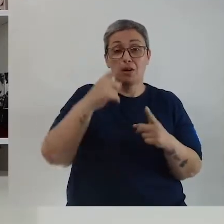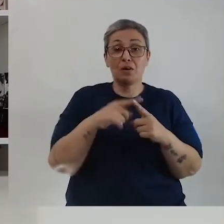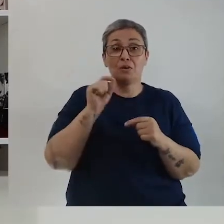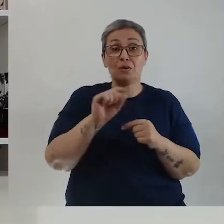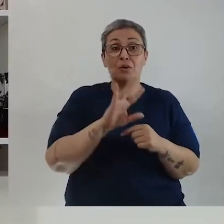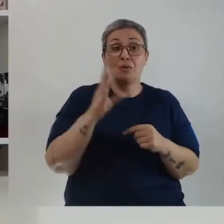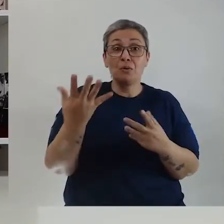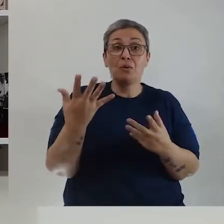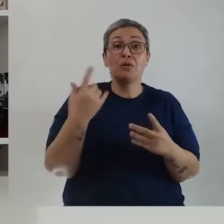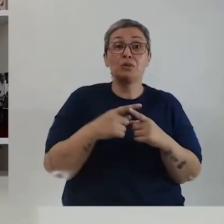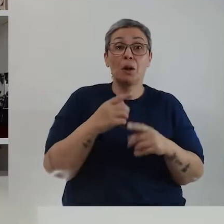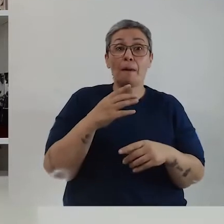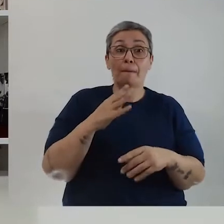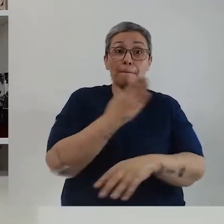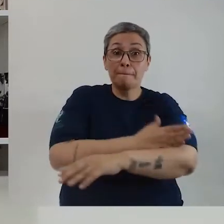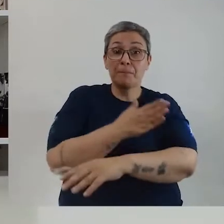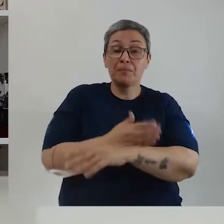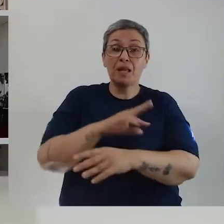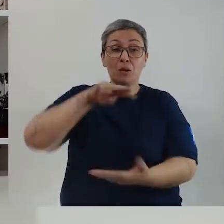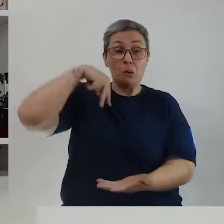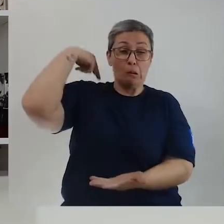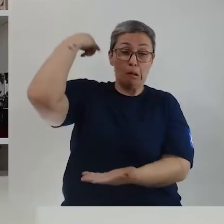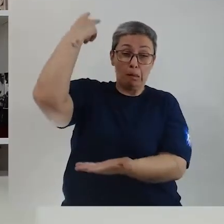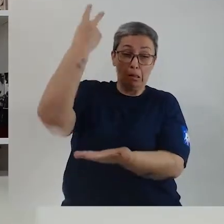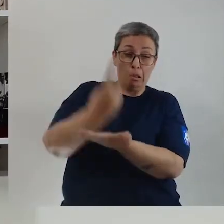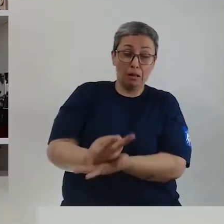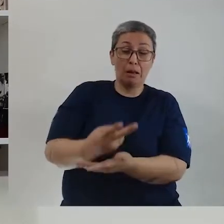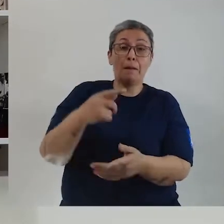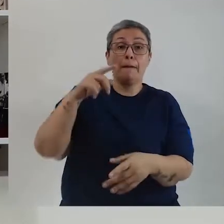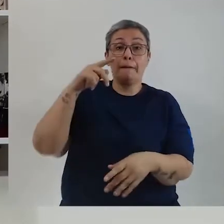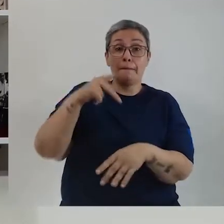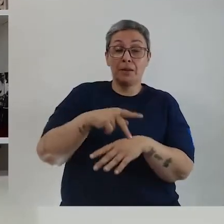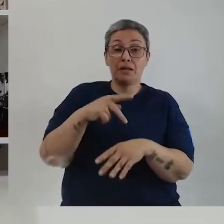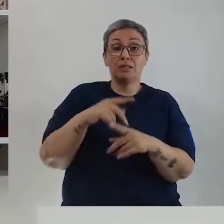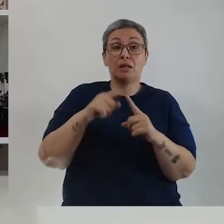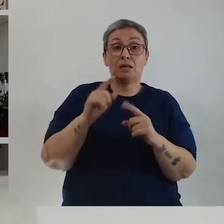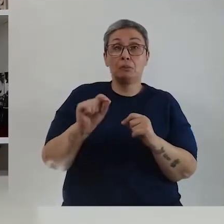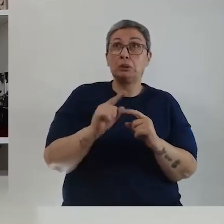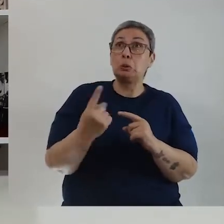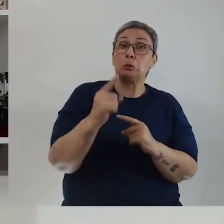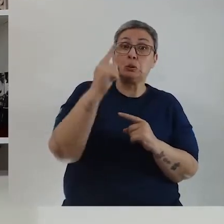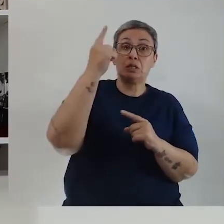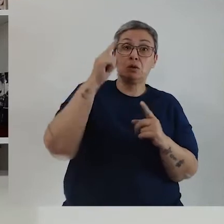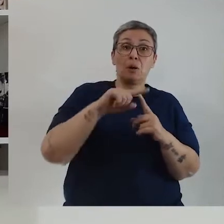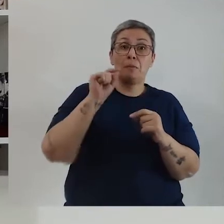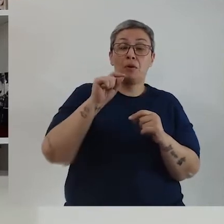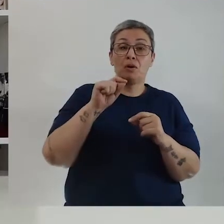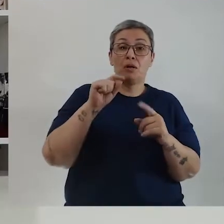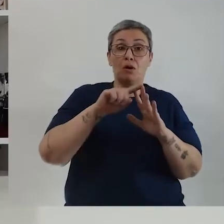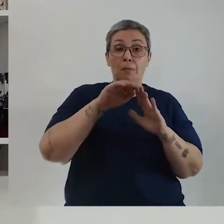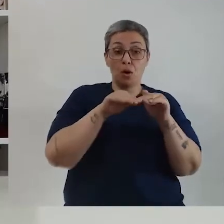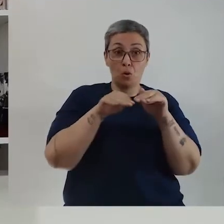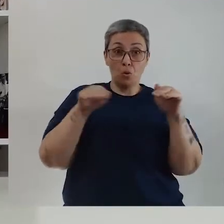Peru e eu acabei... Acabou acontecendo um acidente lá, né? Eu caí de um penhasco. Na verdade, o penhasco era muito grande, mas eu